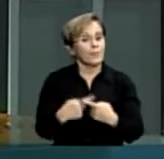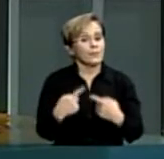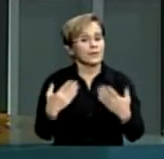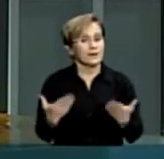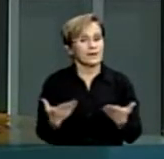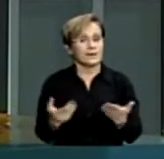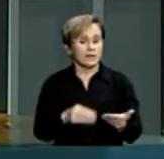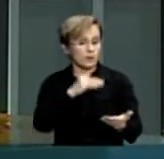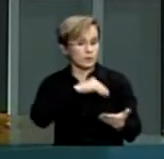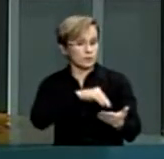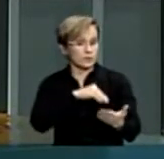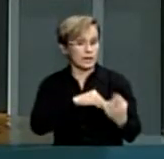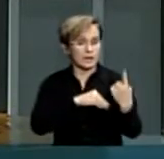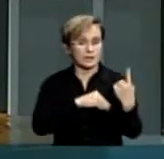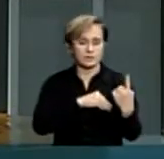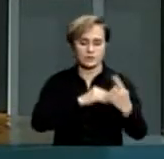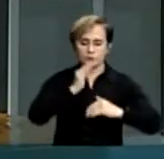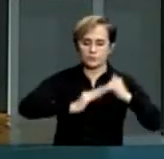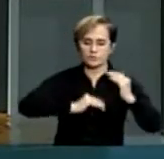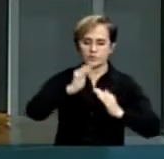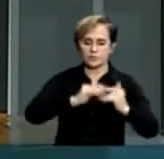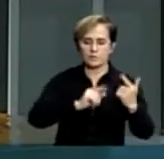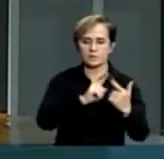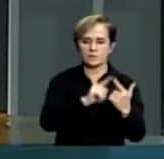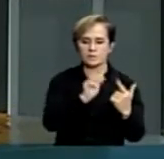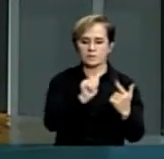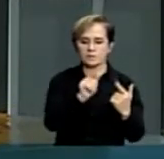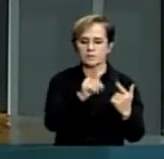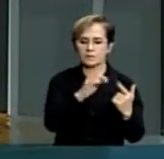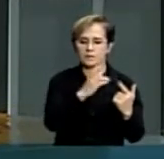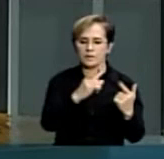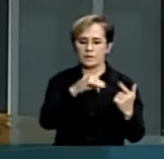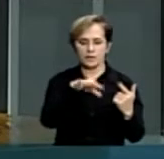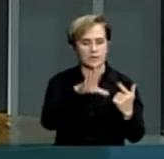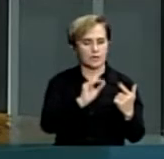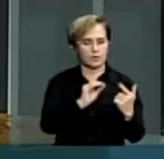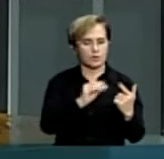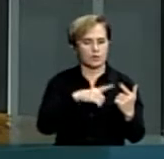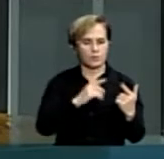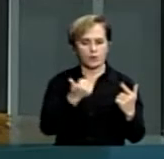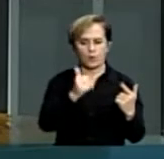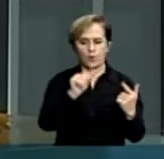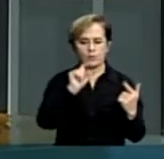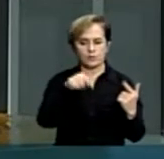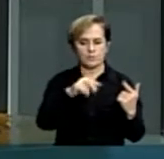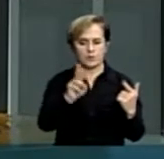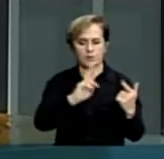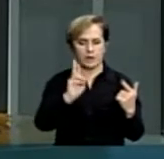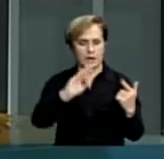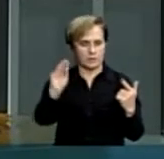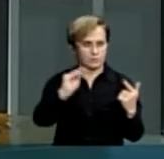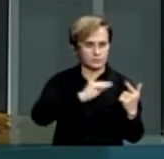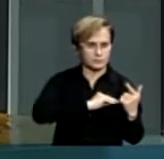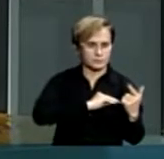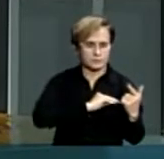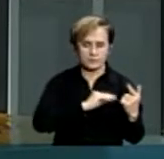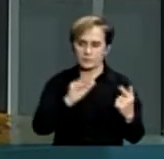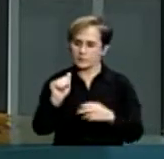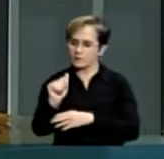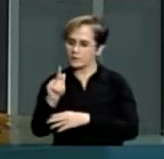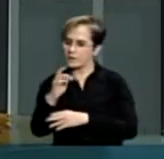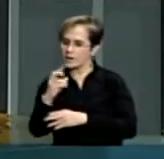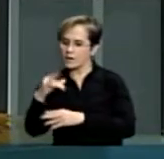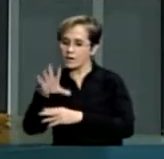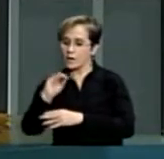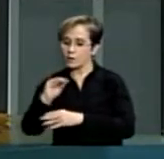salário de um agrônomo do Ministério da Agricultura é em torno de 11 mil reais e o agrônomo do INCRA,